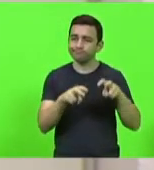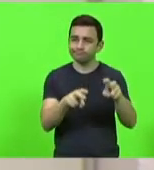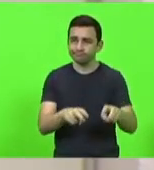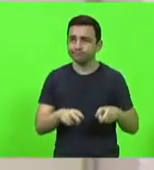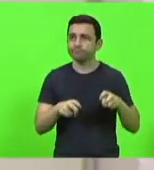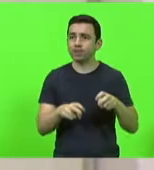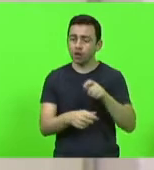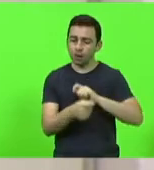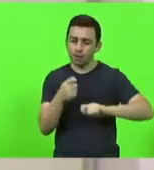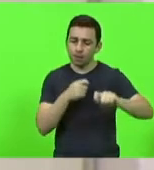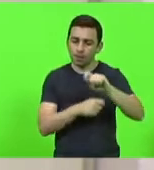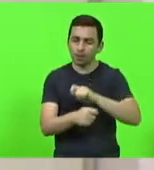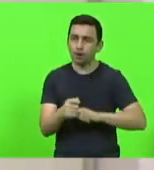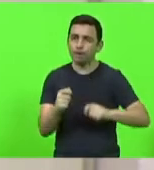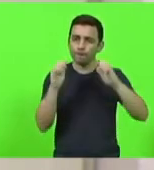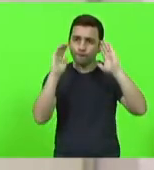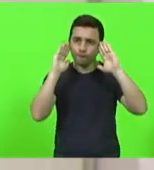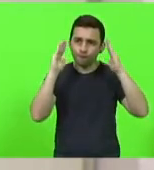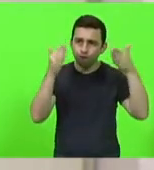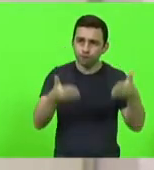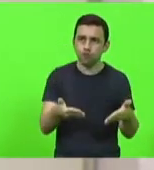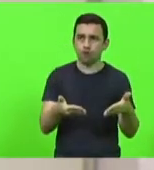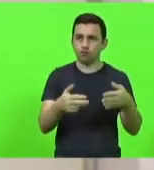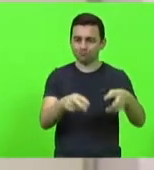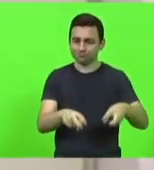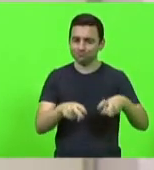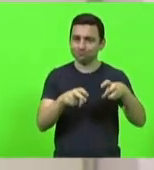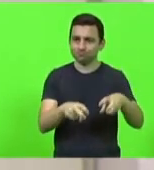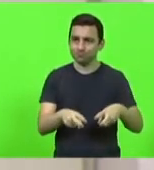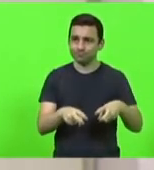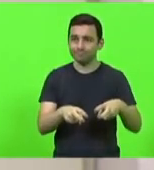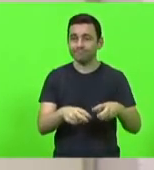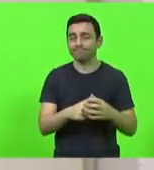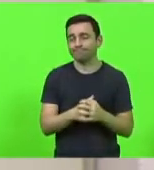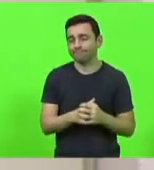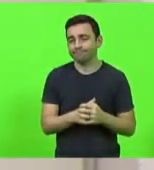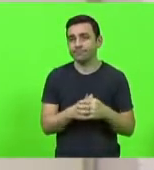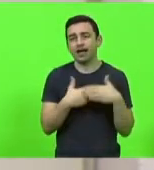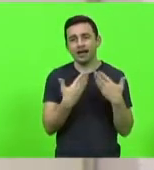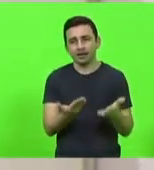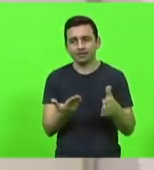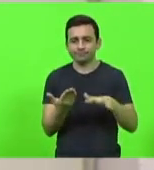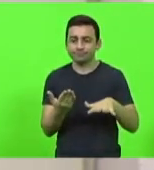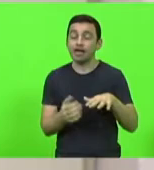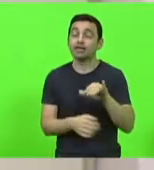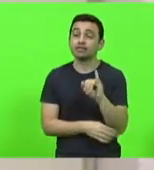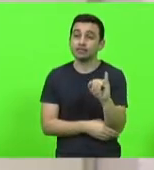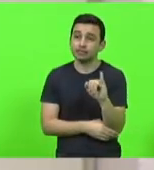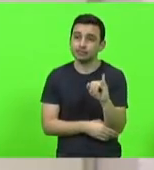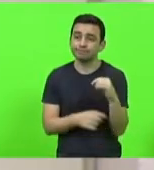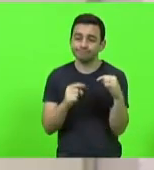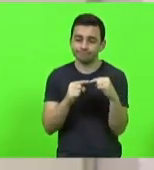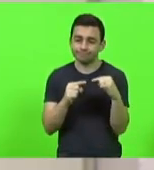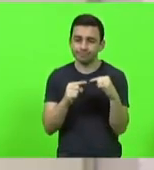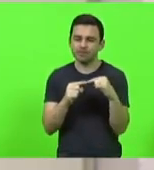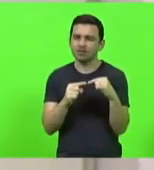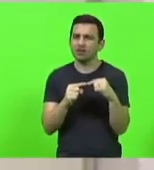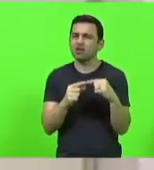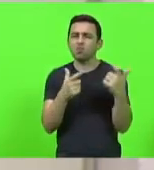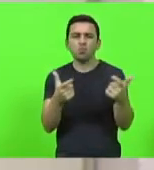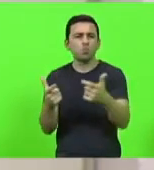a economia é pautada na agricultura, e é assim no Alto Vale do Itajaí, é assim praticamente todos os